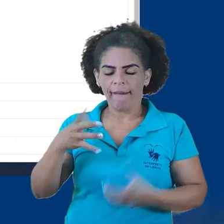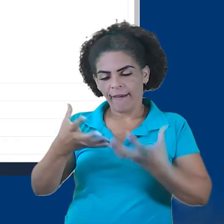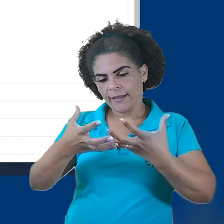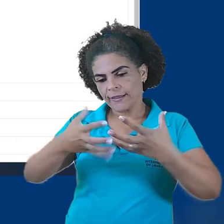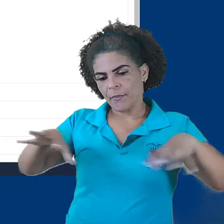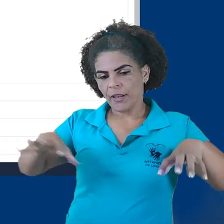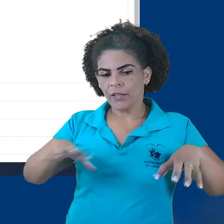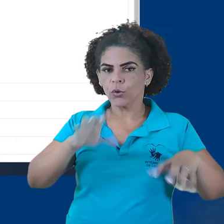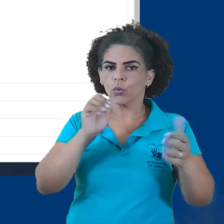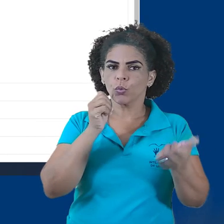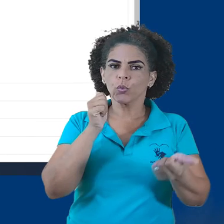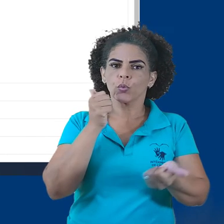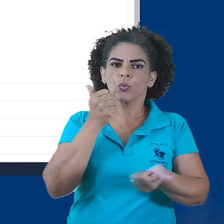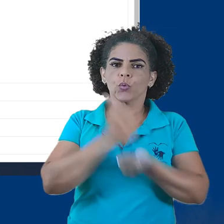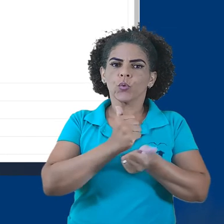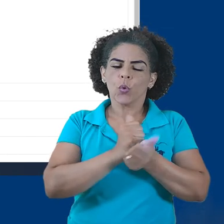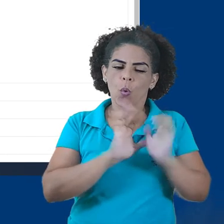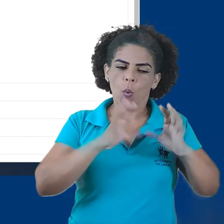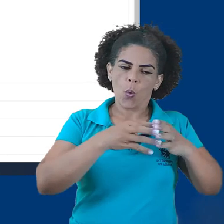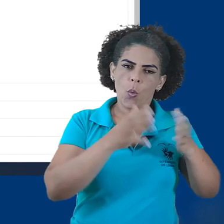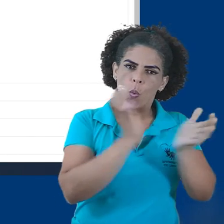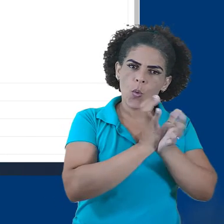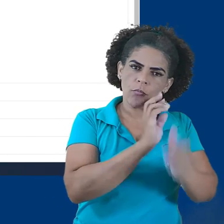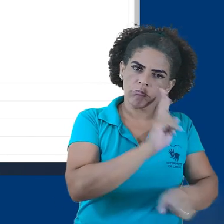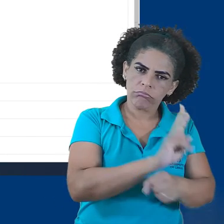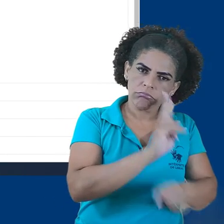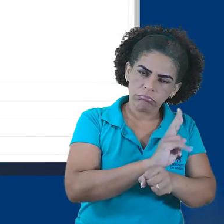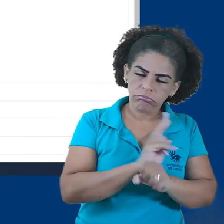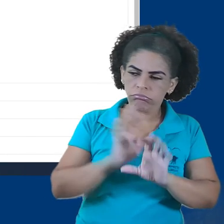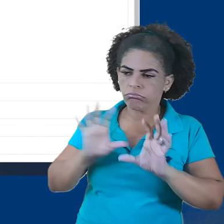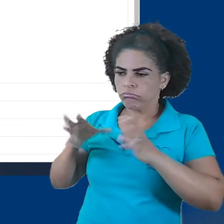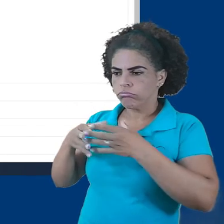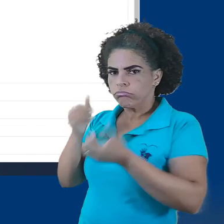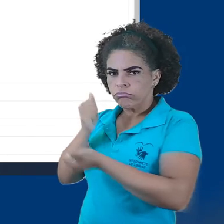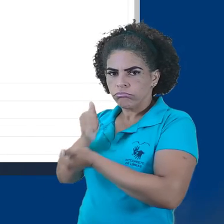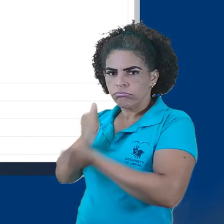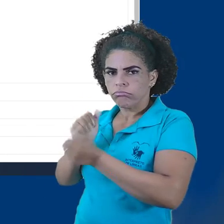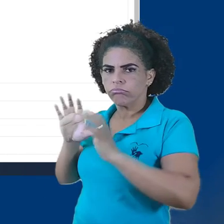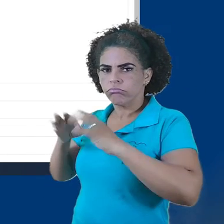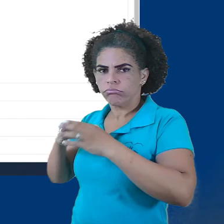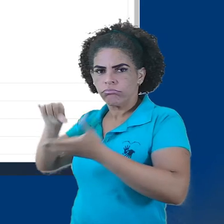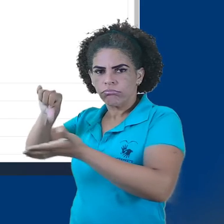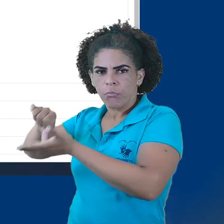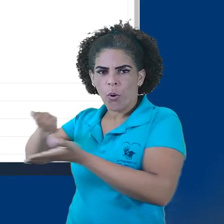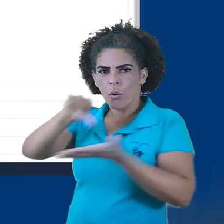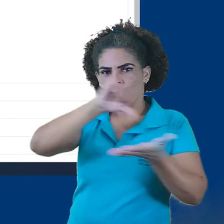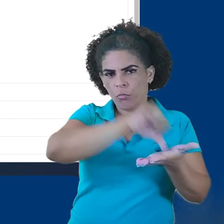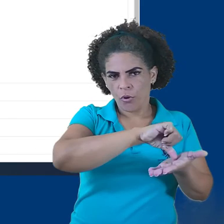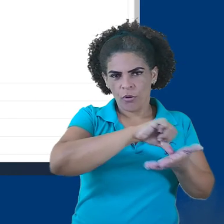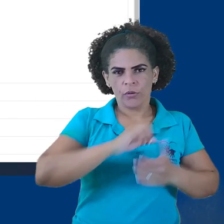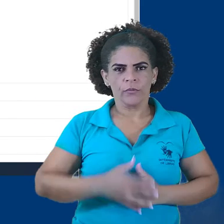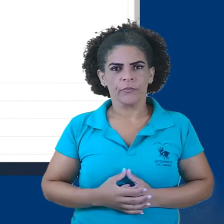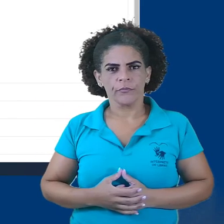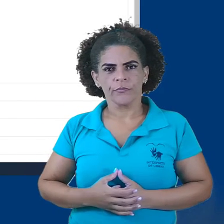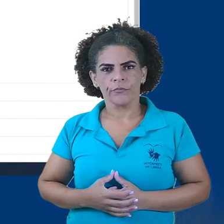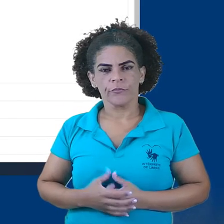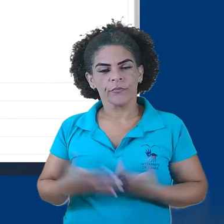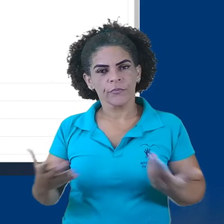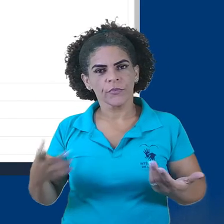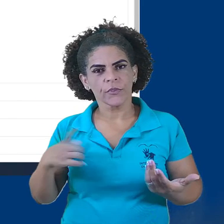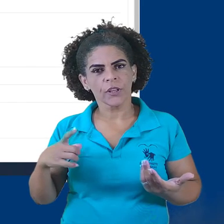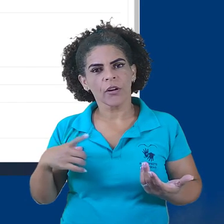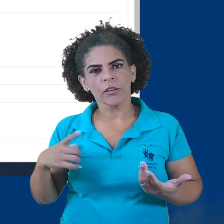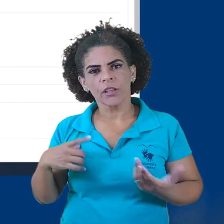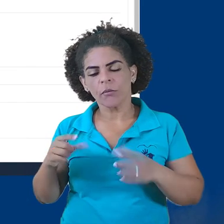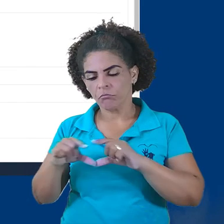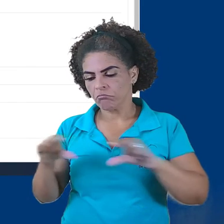gente quer aqui na SEAD. Então, escolhemos grupos separados. Cada tutor vai cuidar do grupo referente